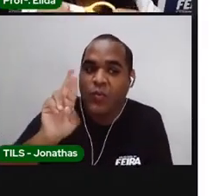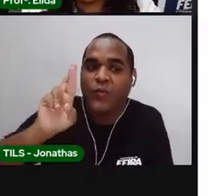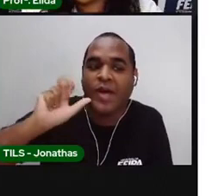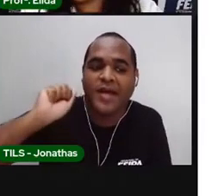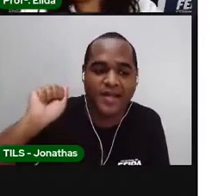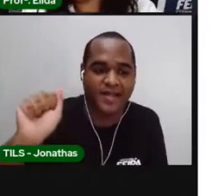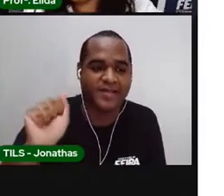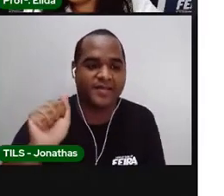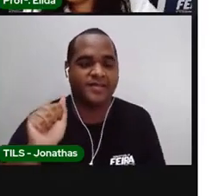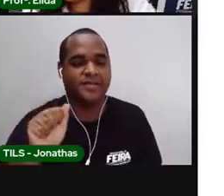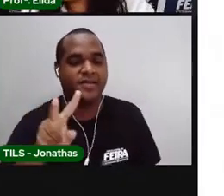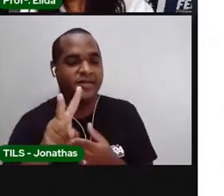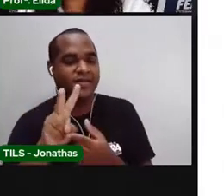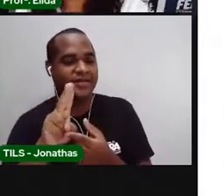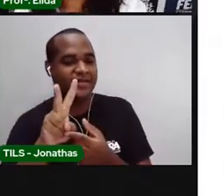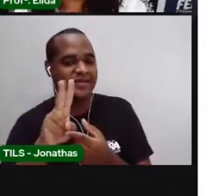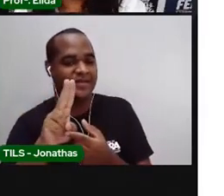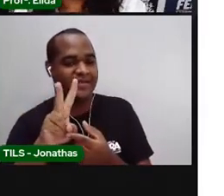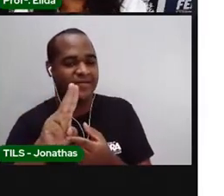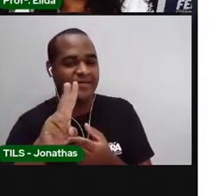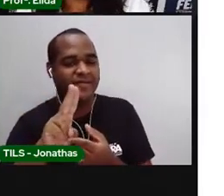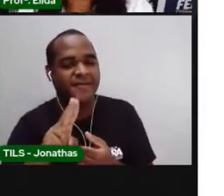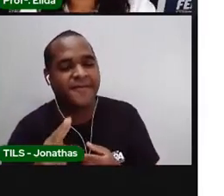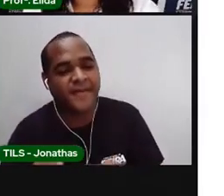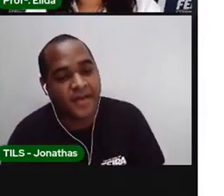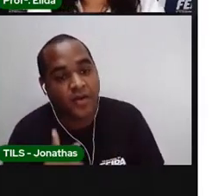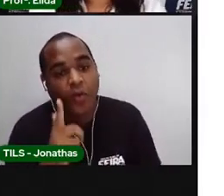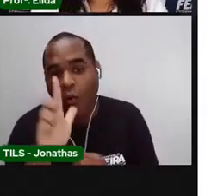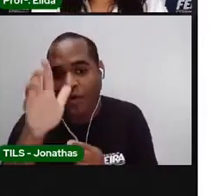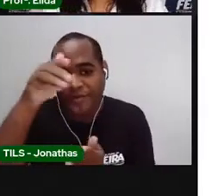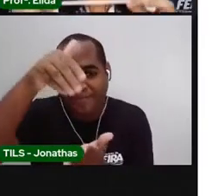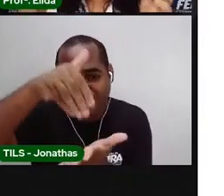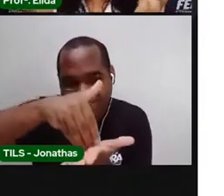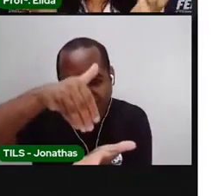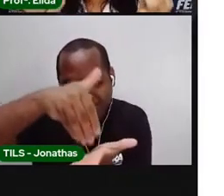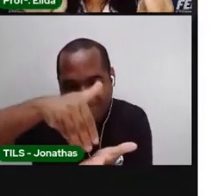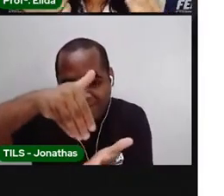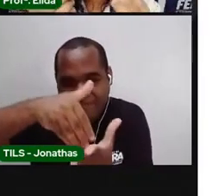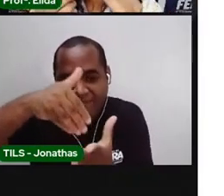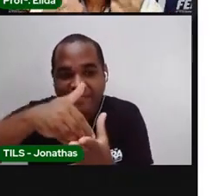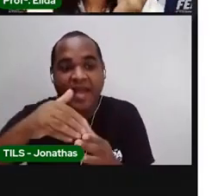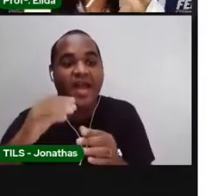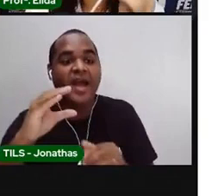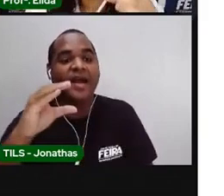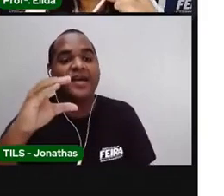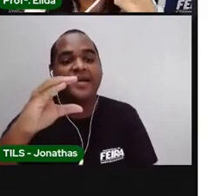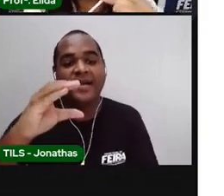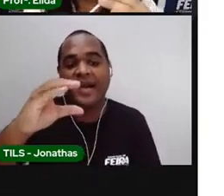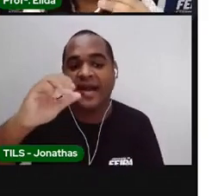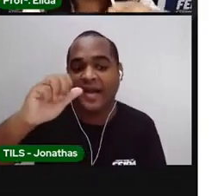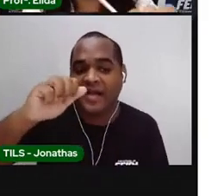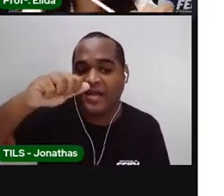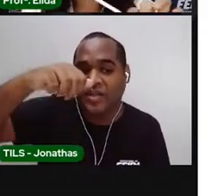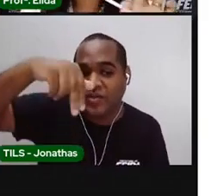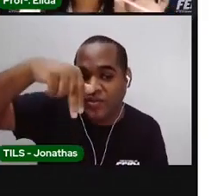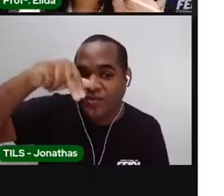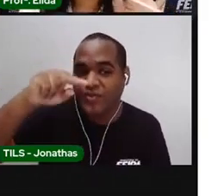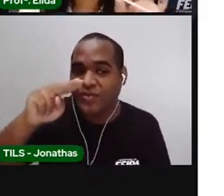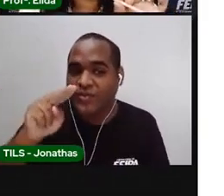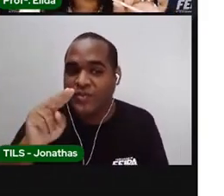Tesoura. Muito bem. E o último objeto foi um canudo.